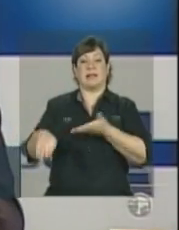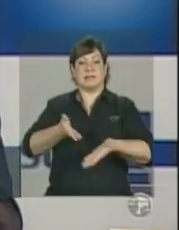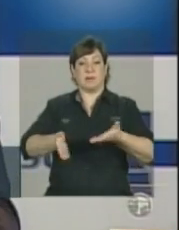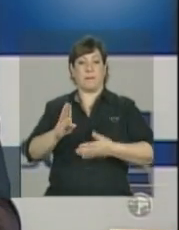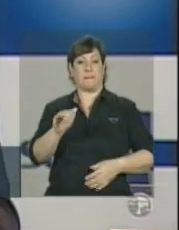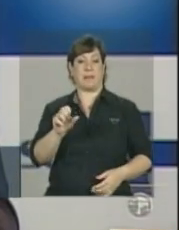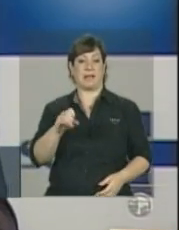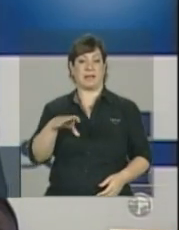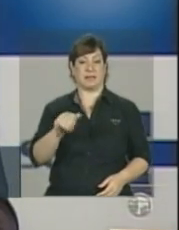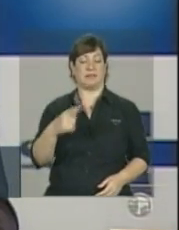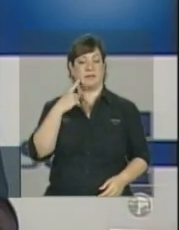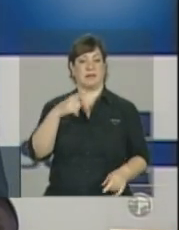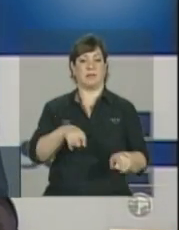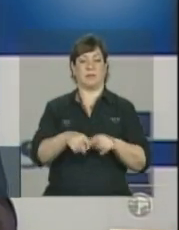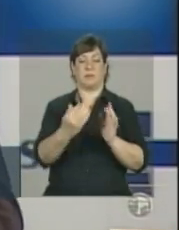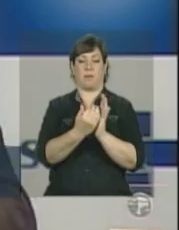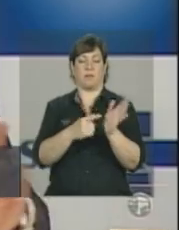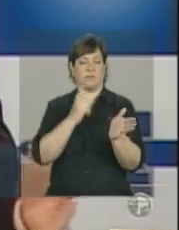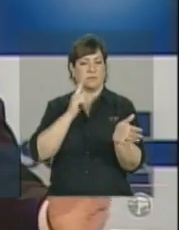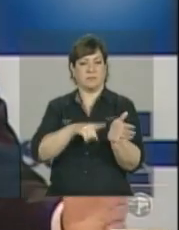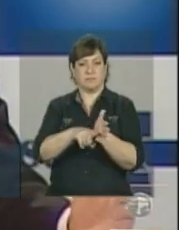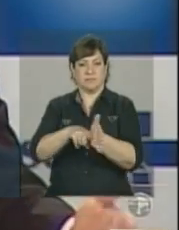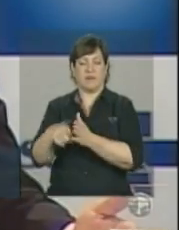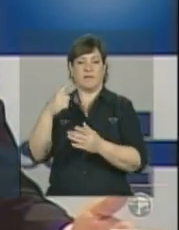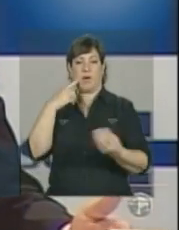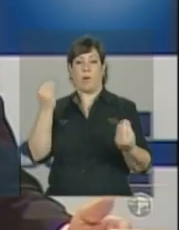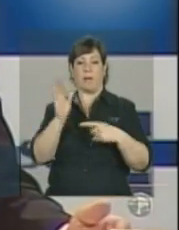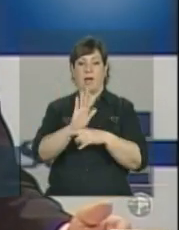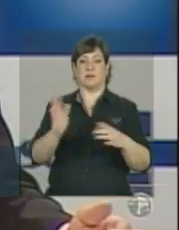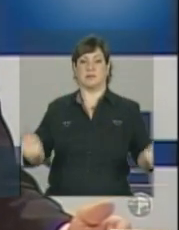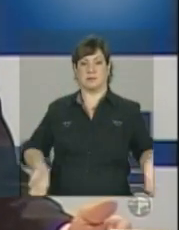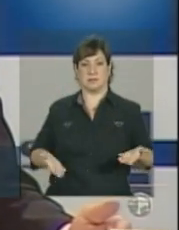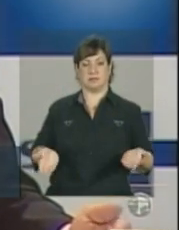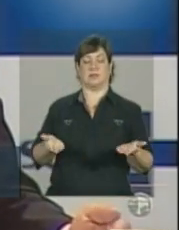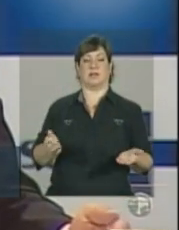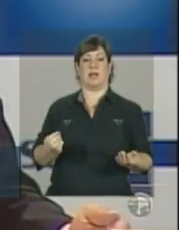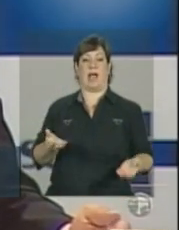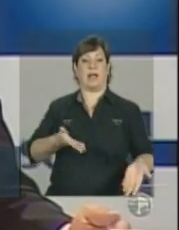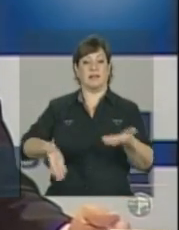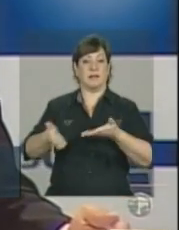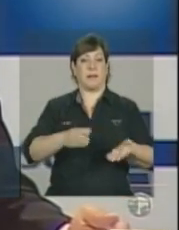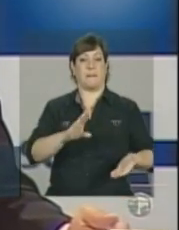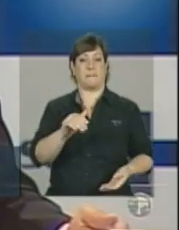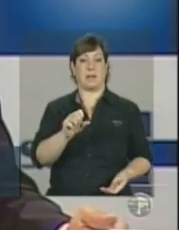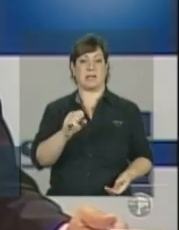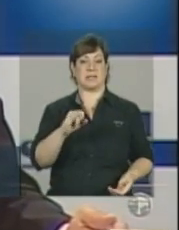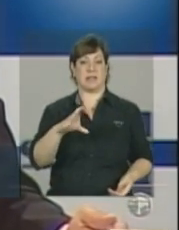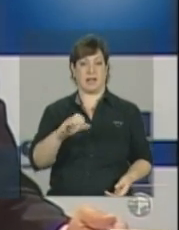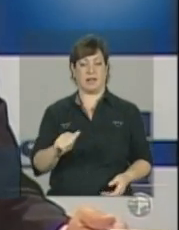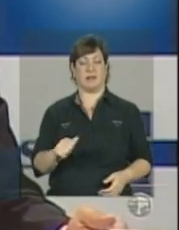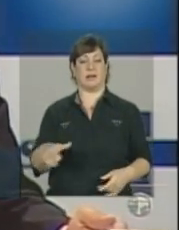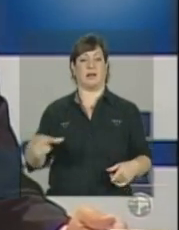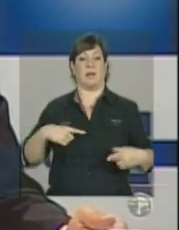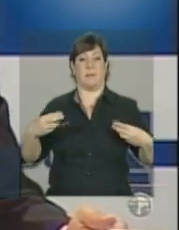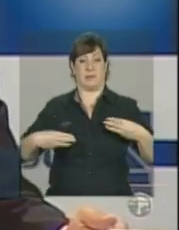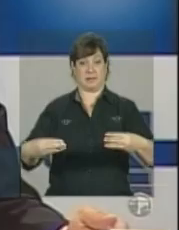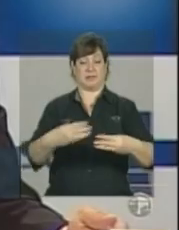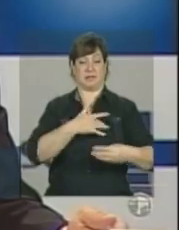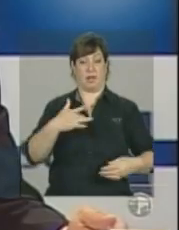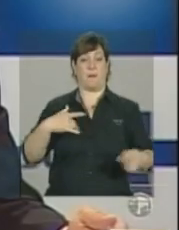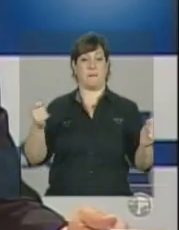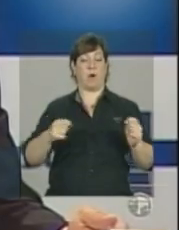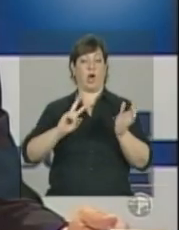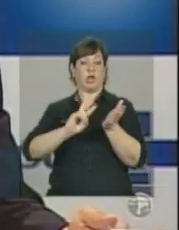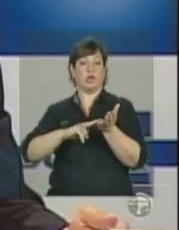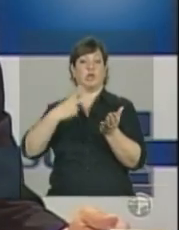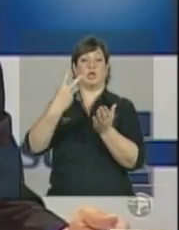desse programa de avaliação, que é um incentivo de qualidade na atenção básica, onde o Ministério da Saúde pode até dobrar o que